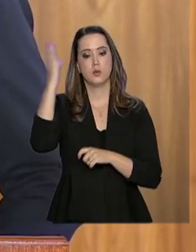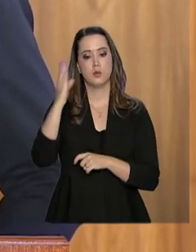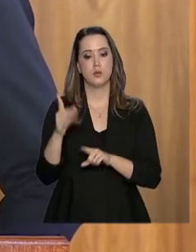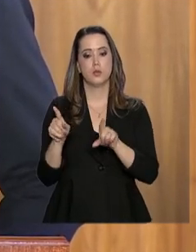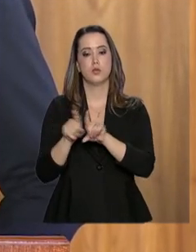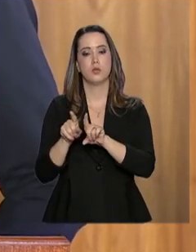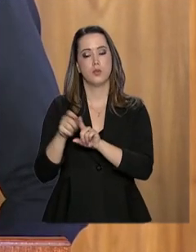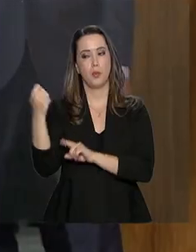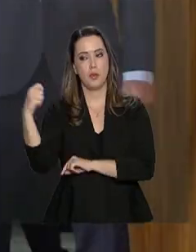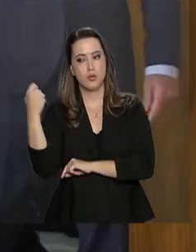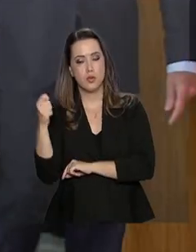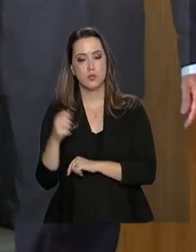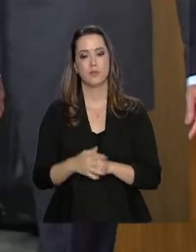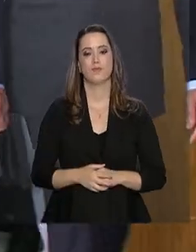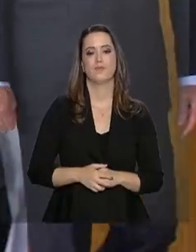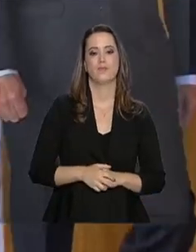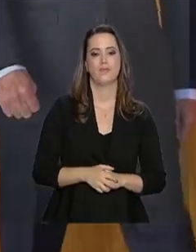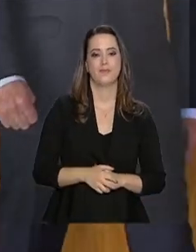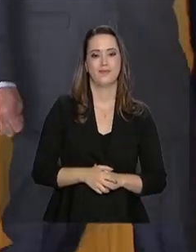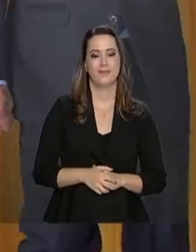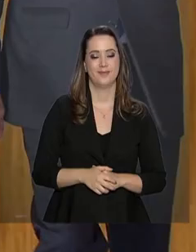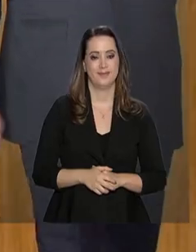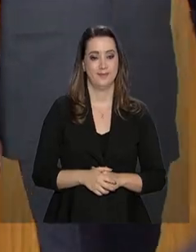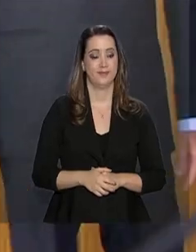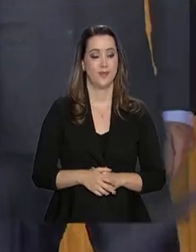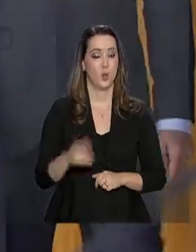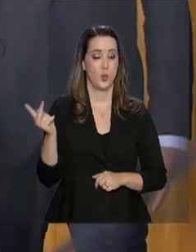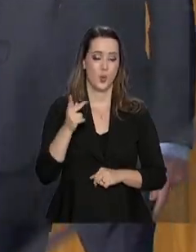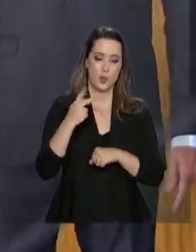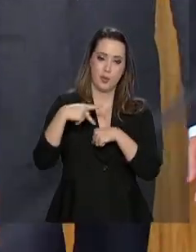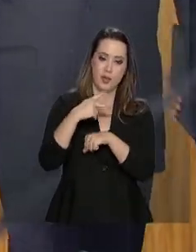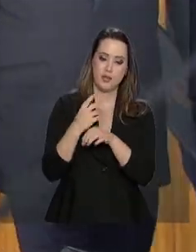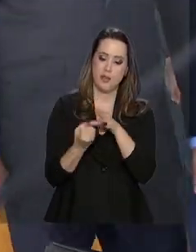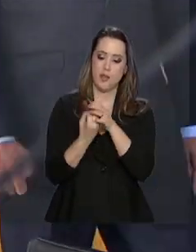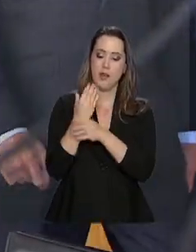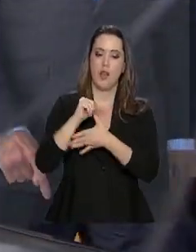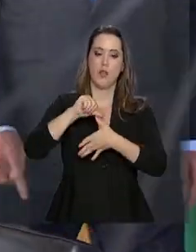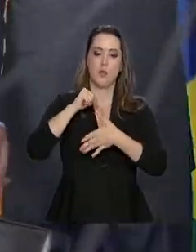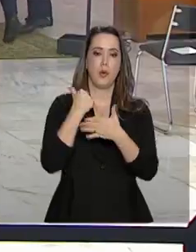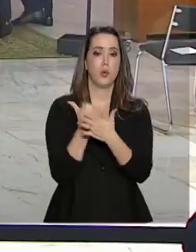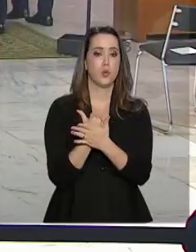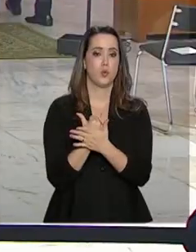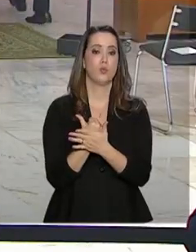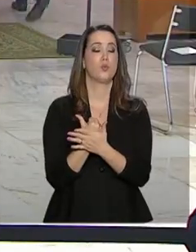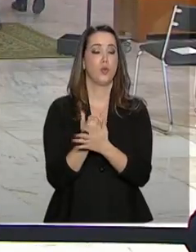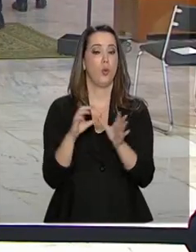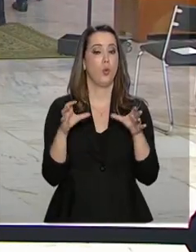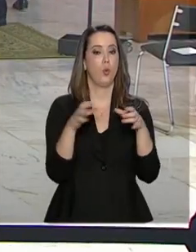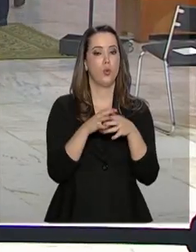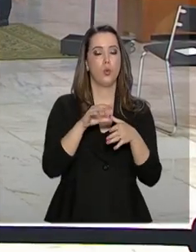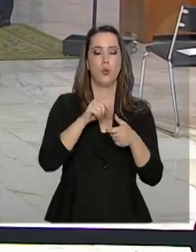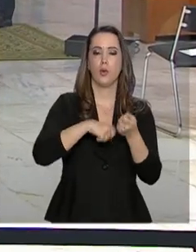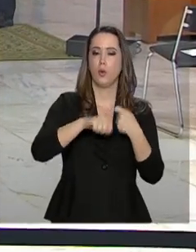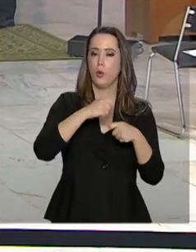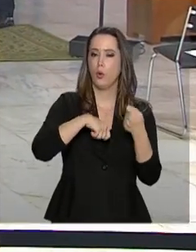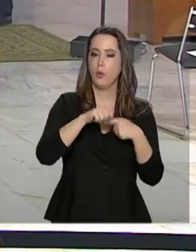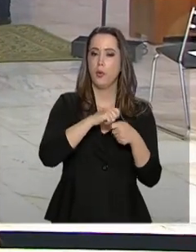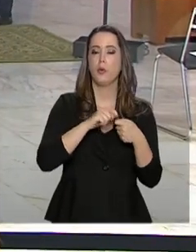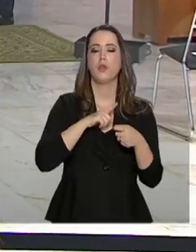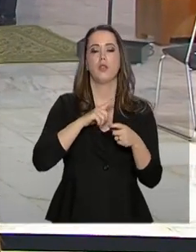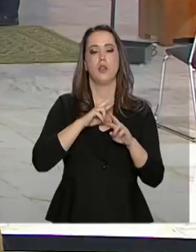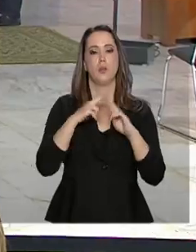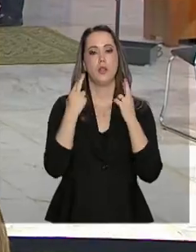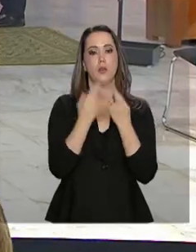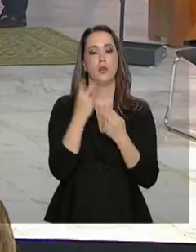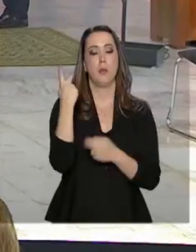e argentinos. Brasil e Argentina são sócios fundadores do Mercosul, o bloco econômico que reúne também